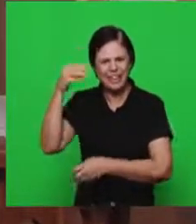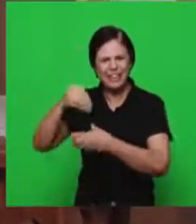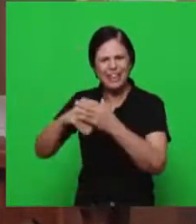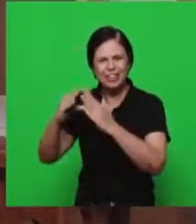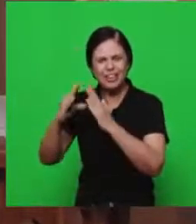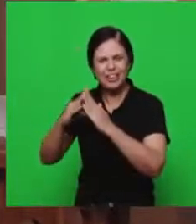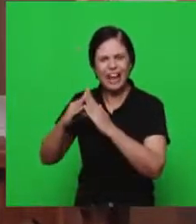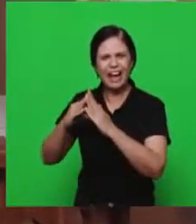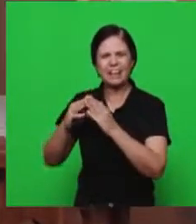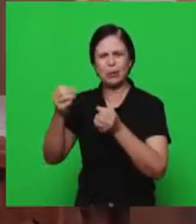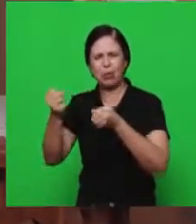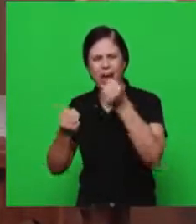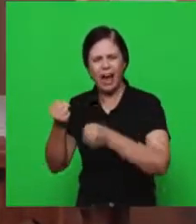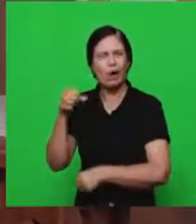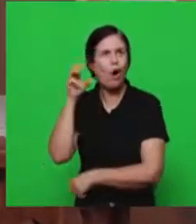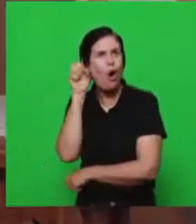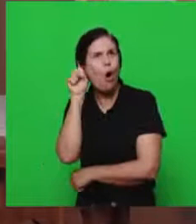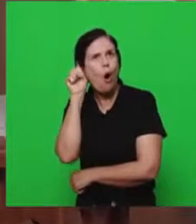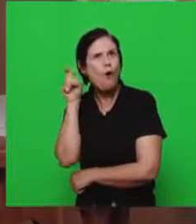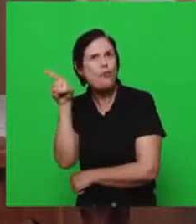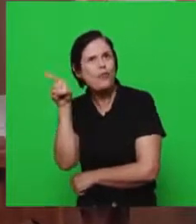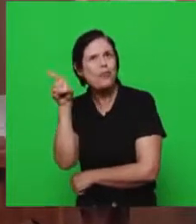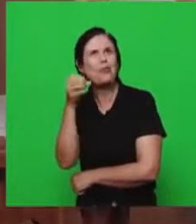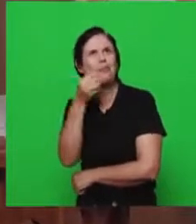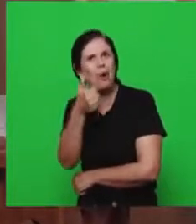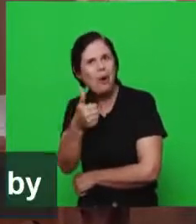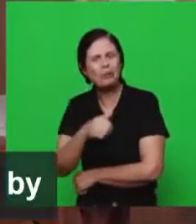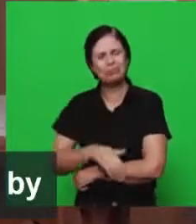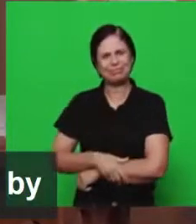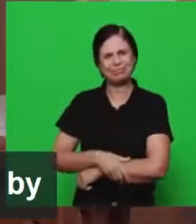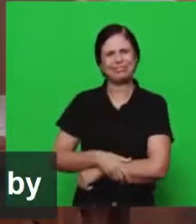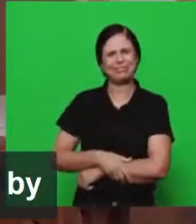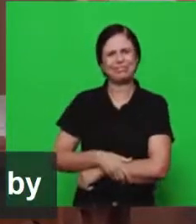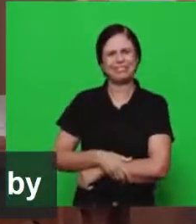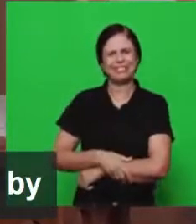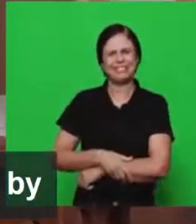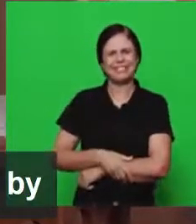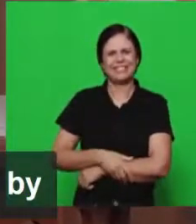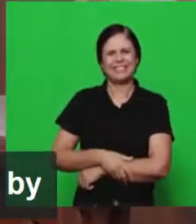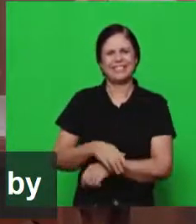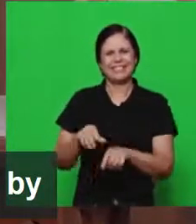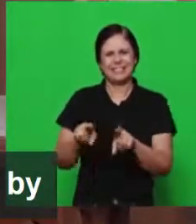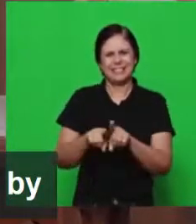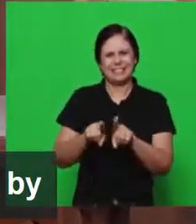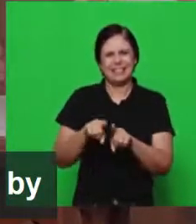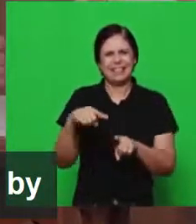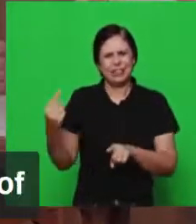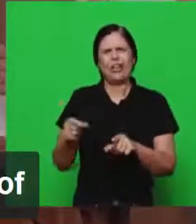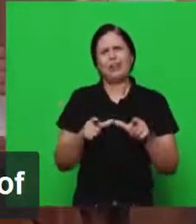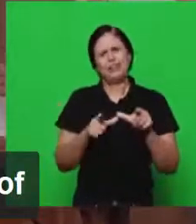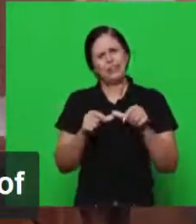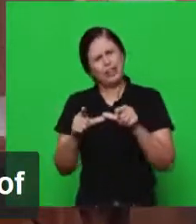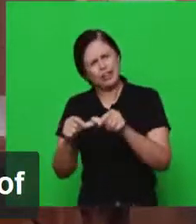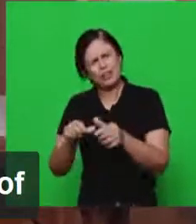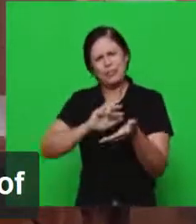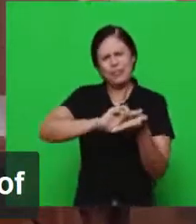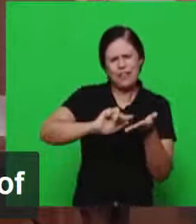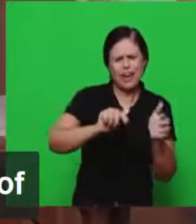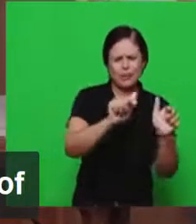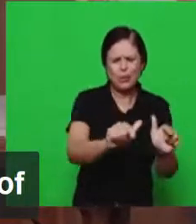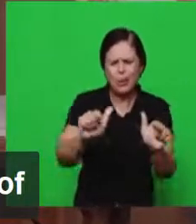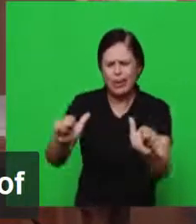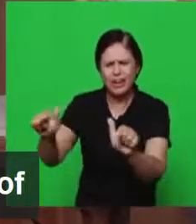regiões. Descemos, fomos até de lá da região de Monlevade, passamos várias cidades